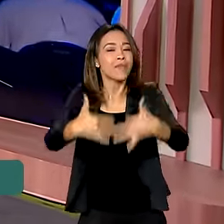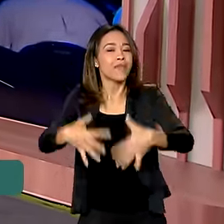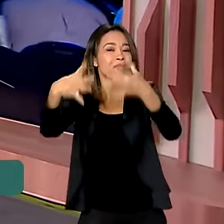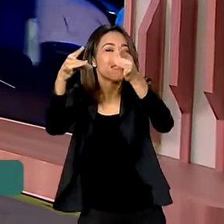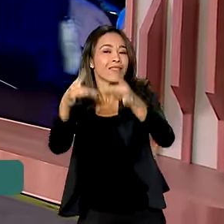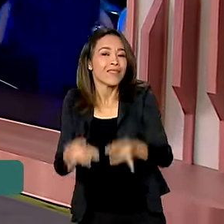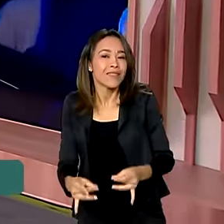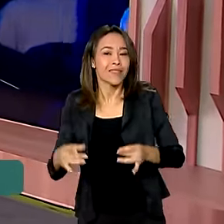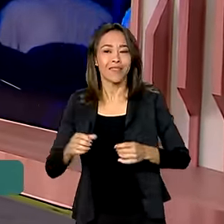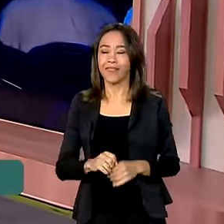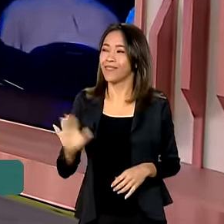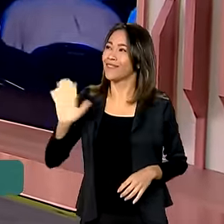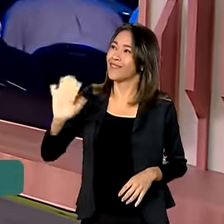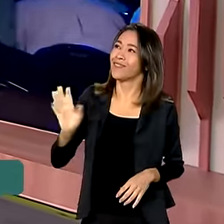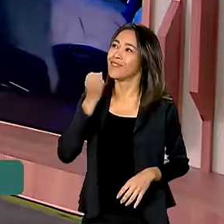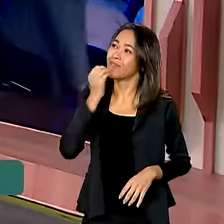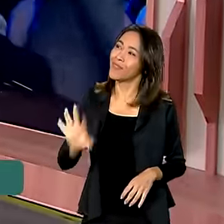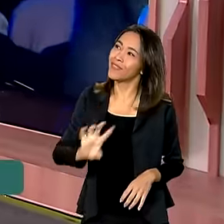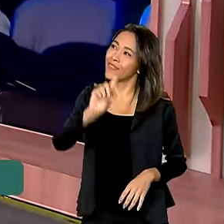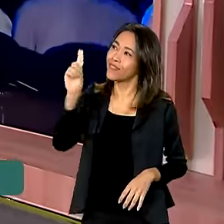Oi, Jéssica, bom dia para você.